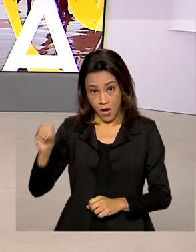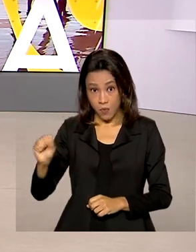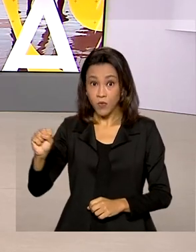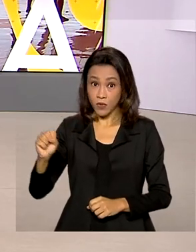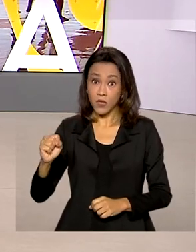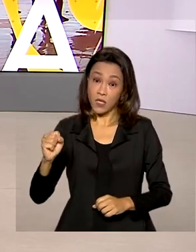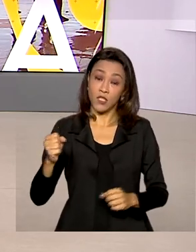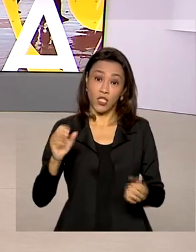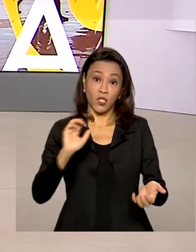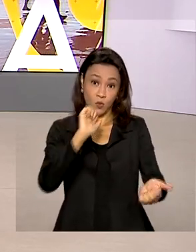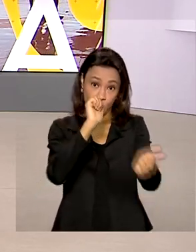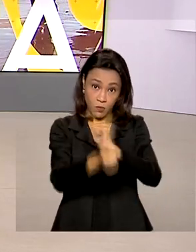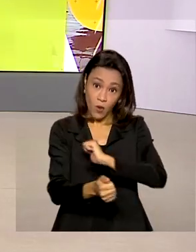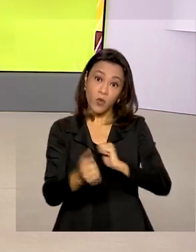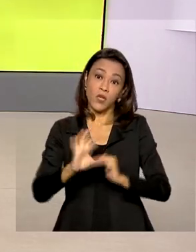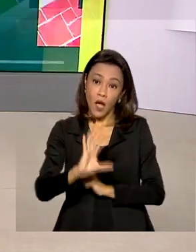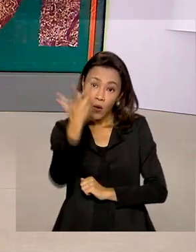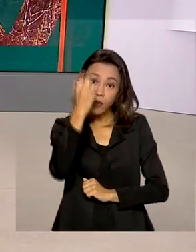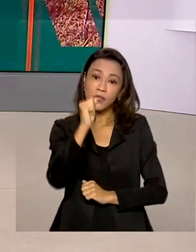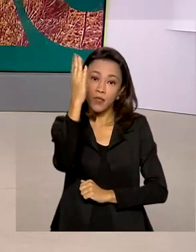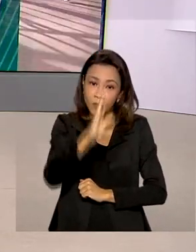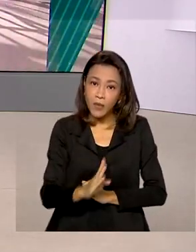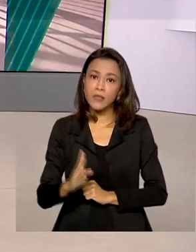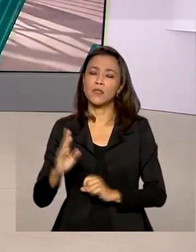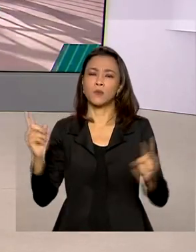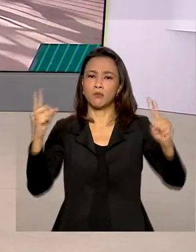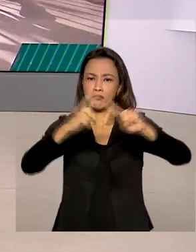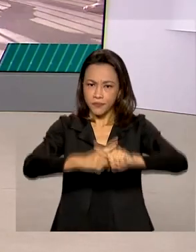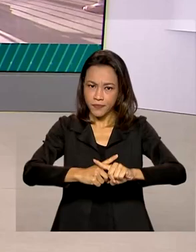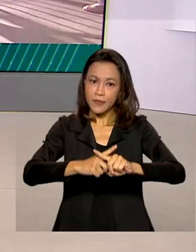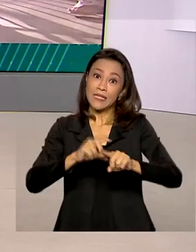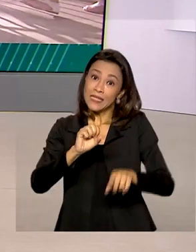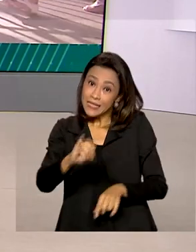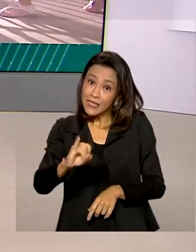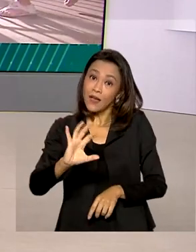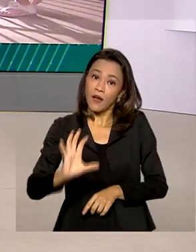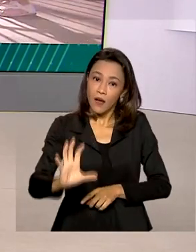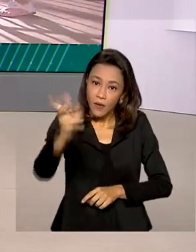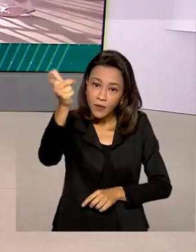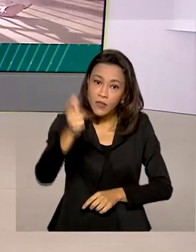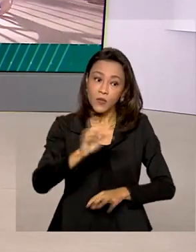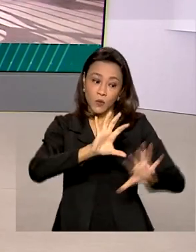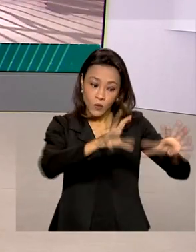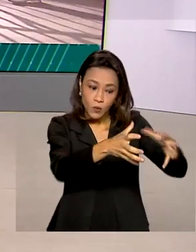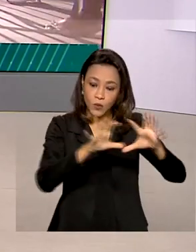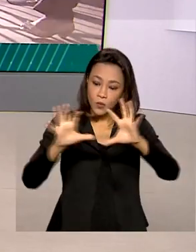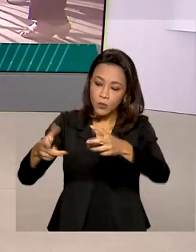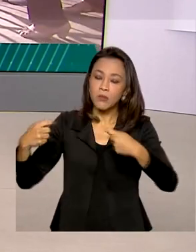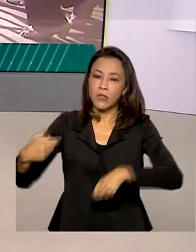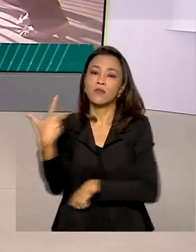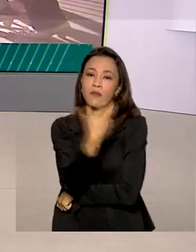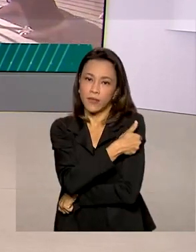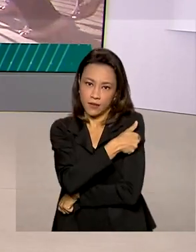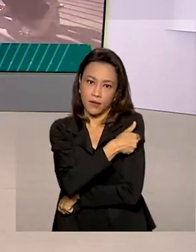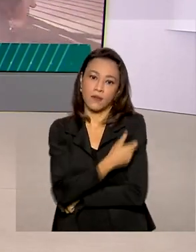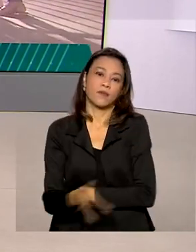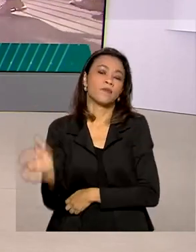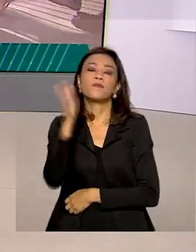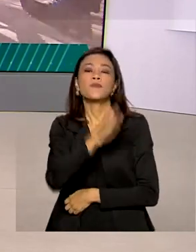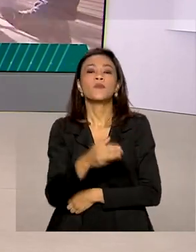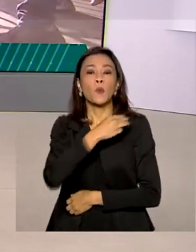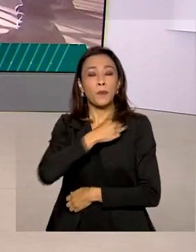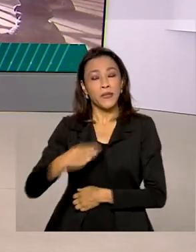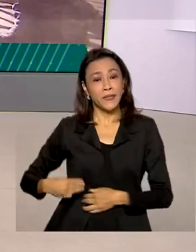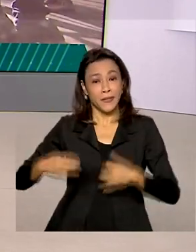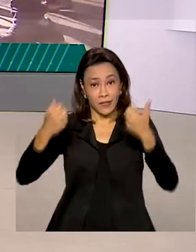da Copa aqui no Brasil. Caso o torneio seja realizado no país, as delegações devem ser vacinadas. O ministro explicou